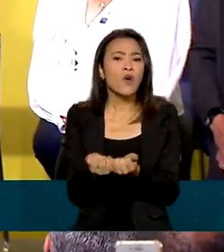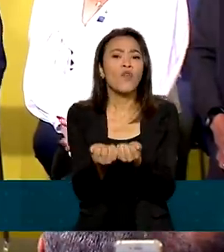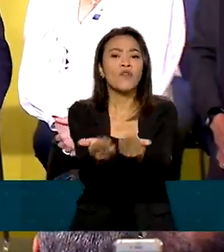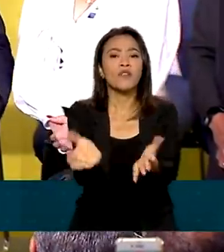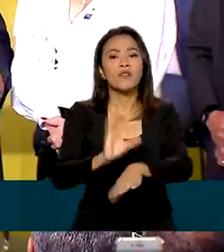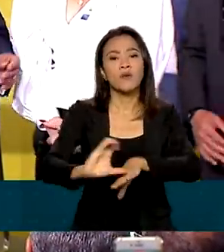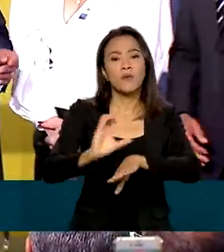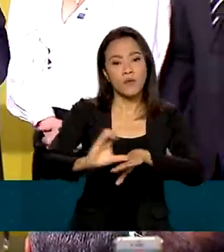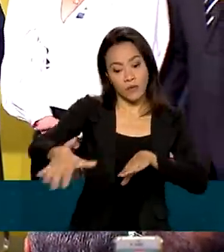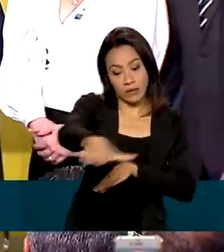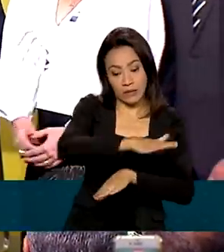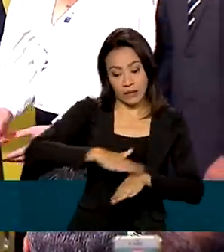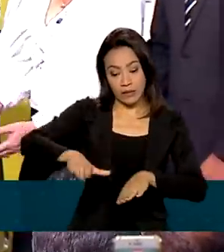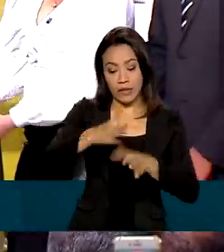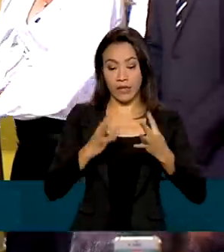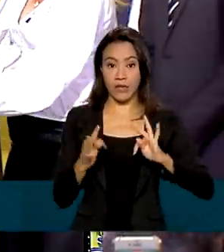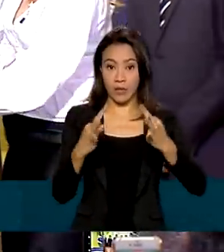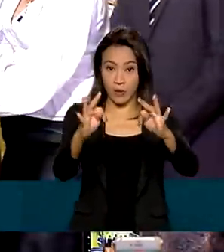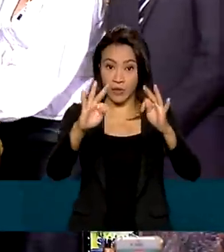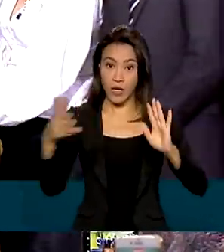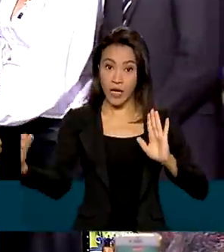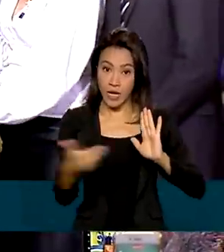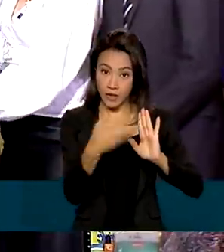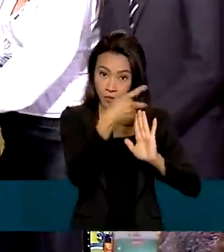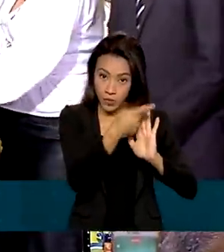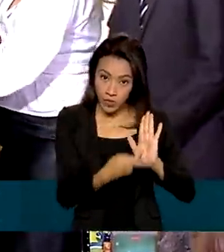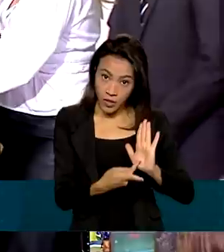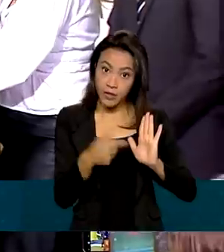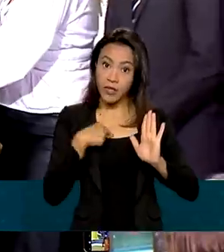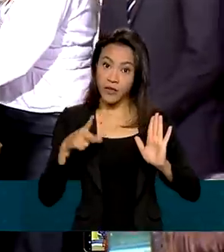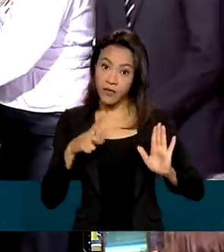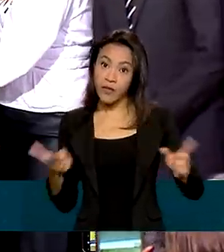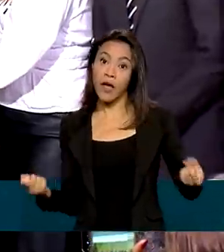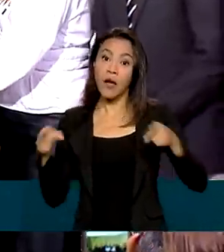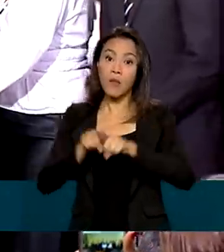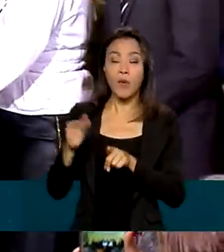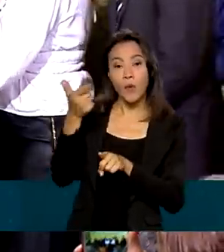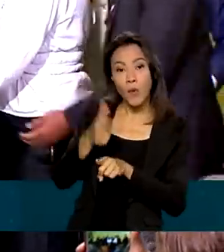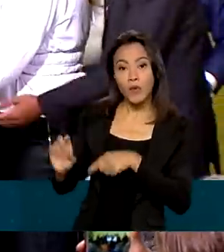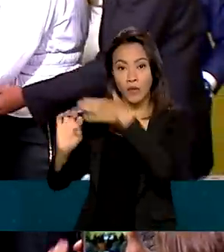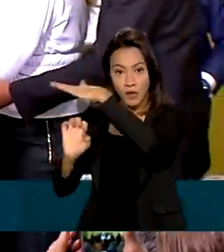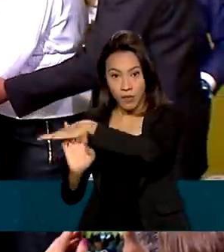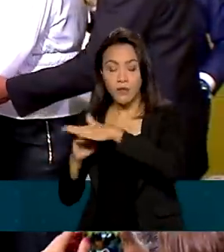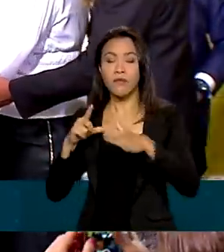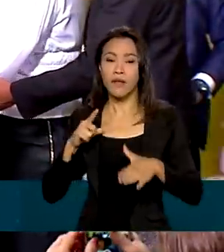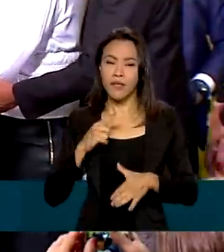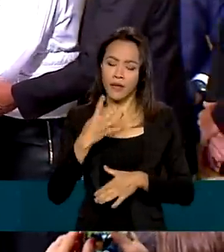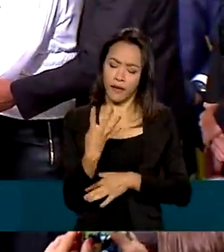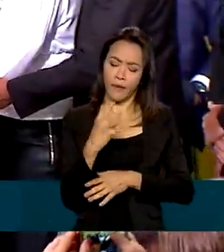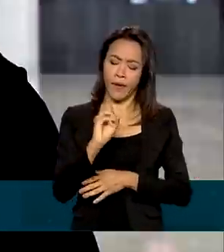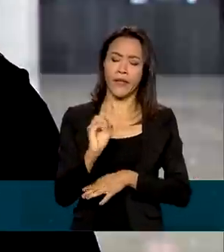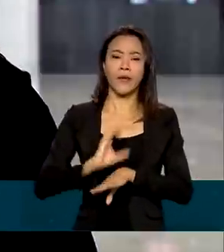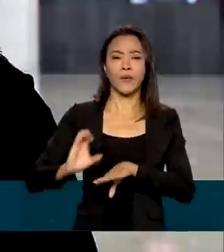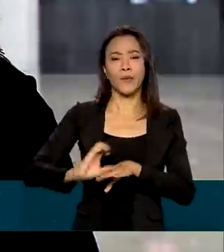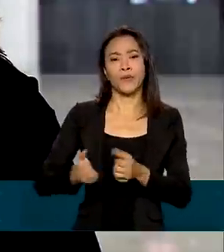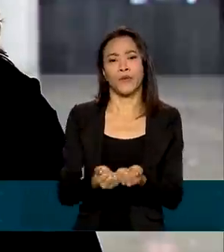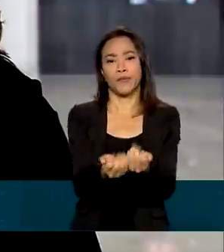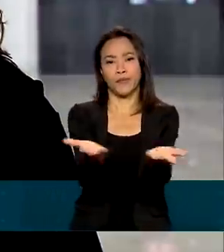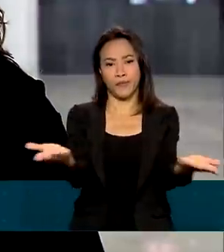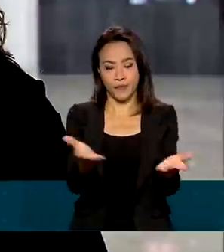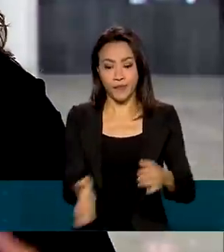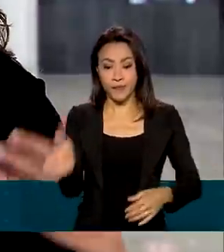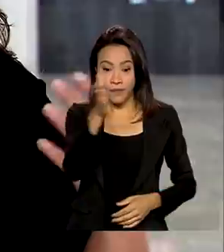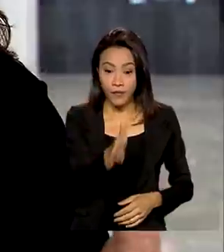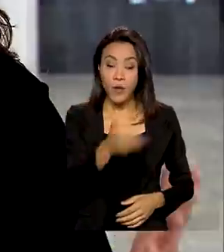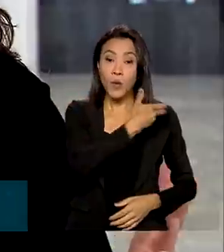área de tecnologia. O projeto, desenvolvido com a Microsoft, terá mais de 40 cursos disponíveis. O governo também